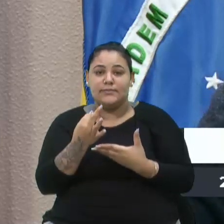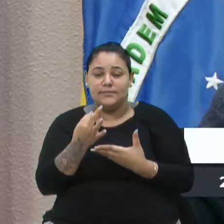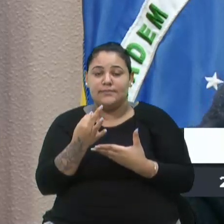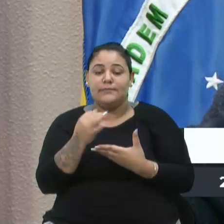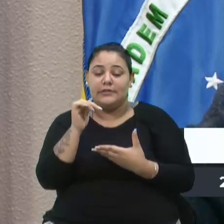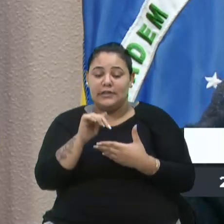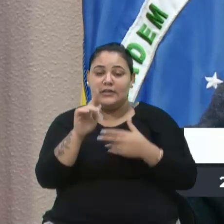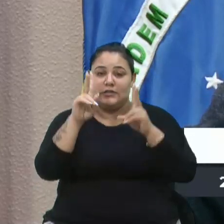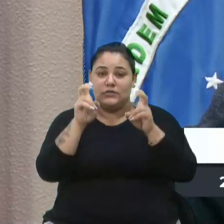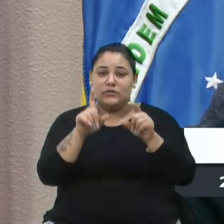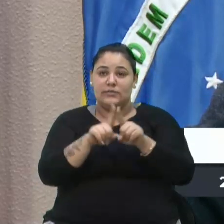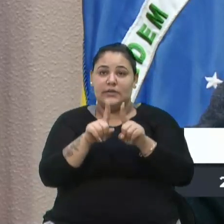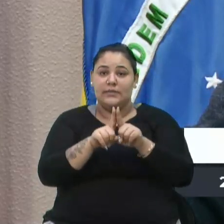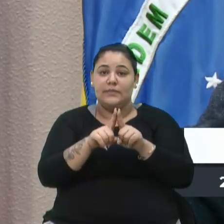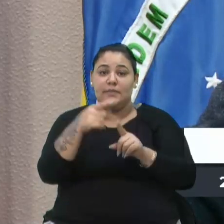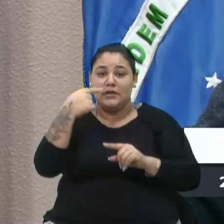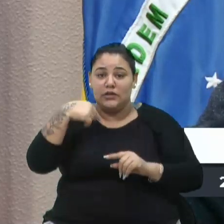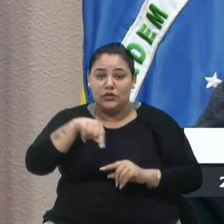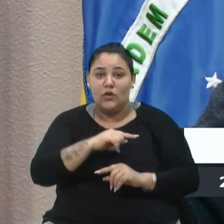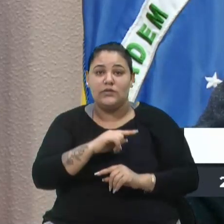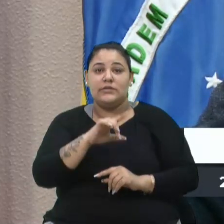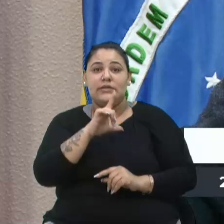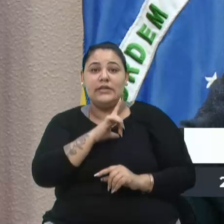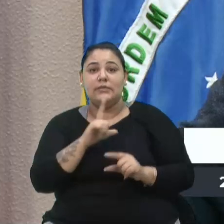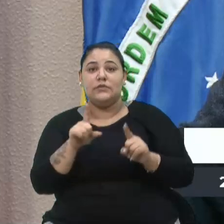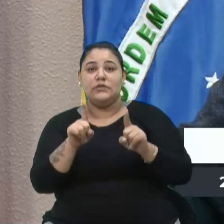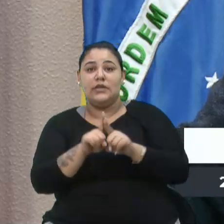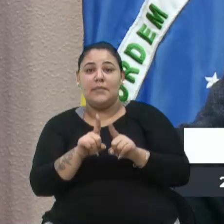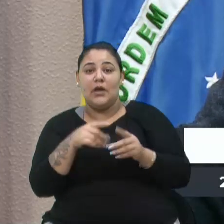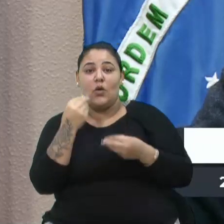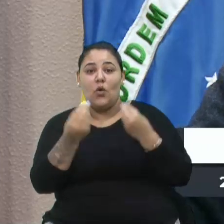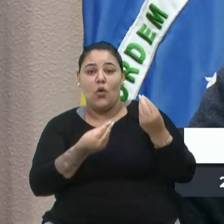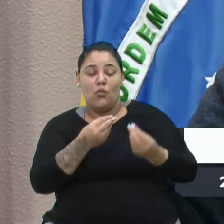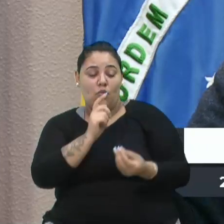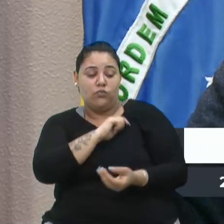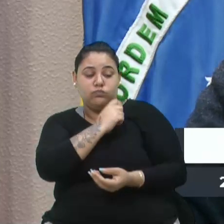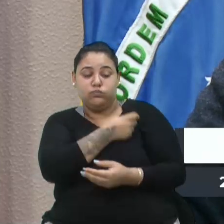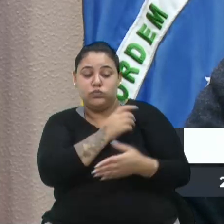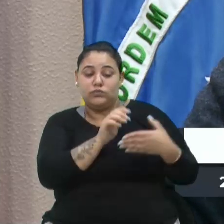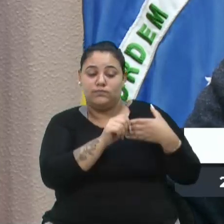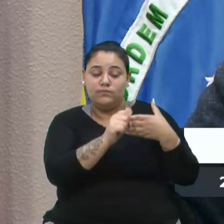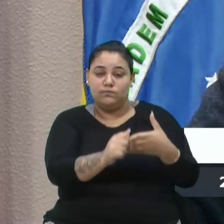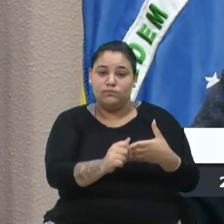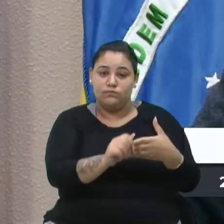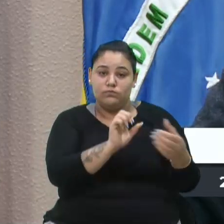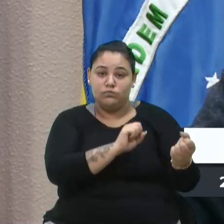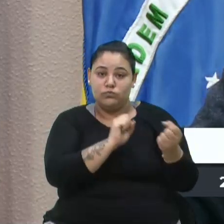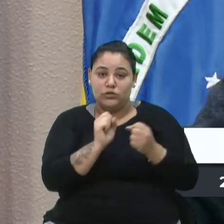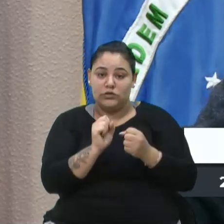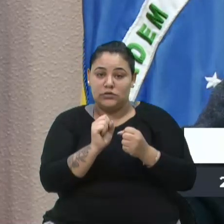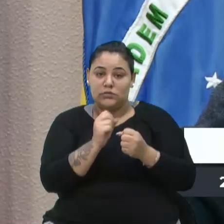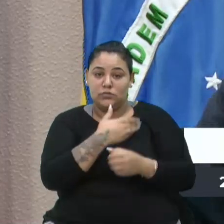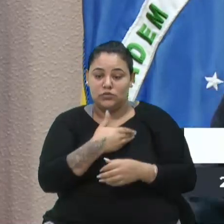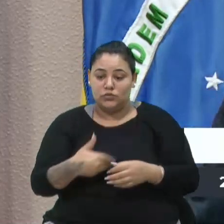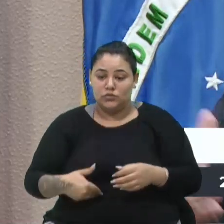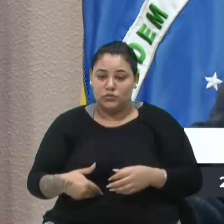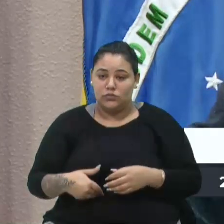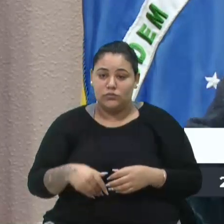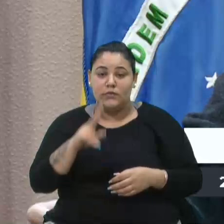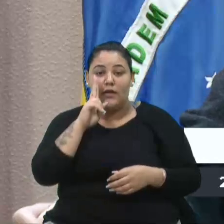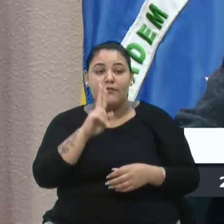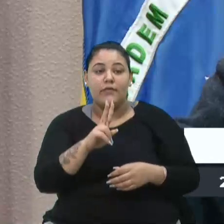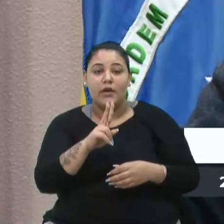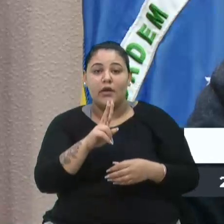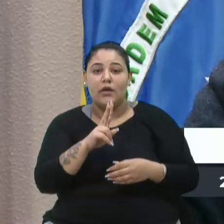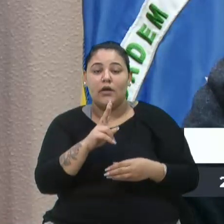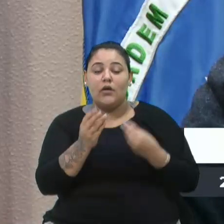tema, para que nós venhamos também, como fiscalizadores do poder público, tomar posições a respeito de cobrar